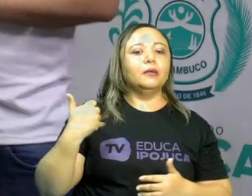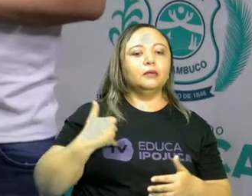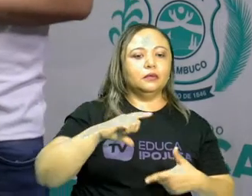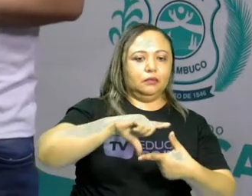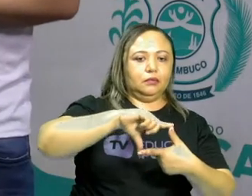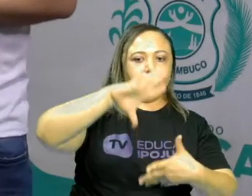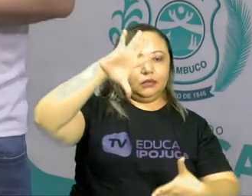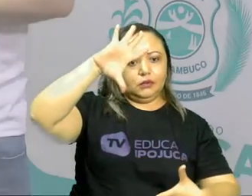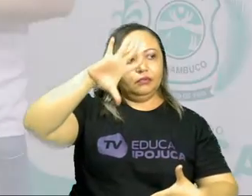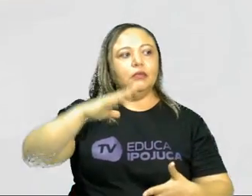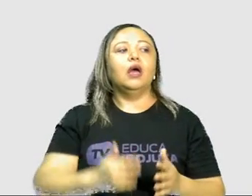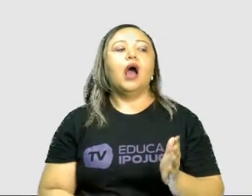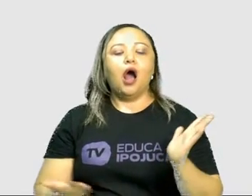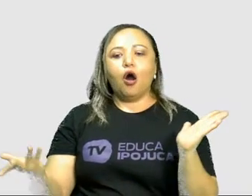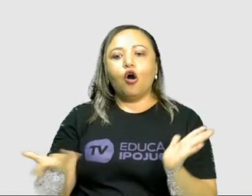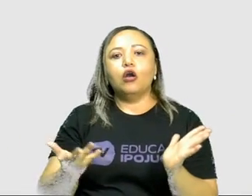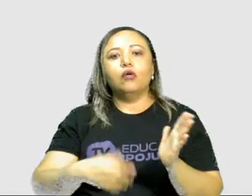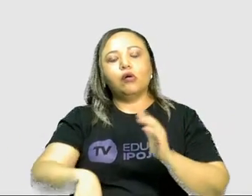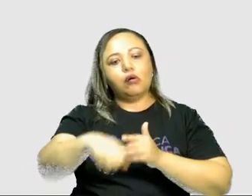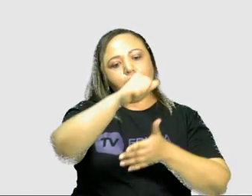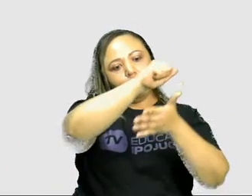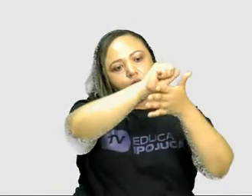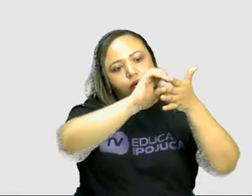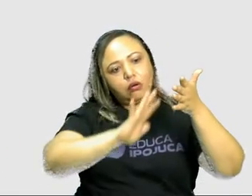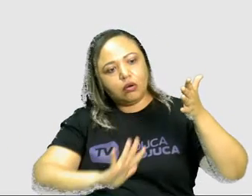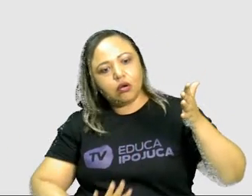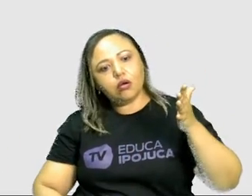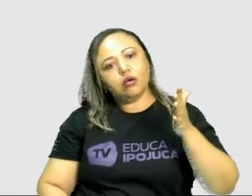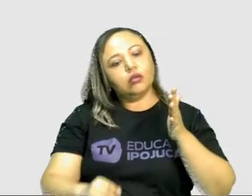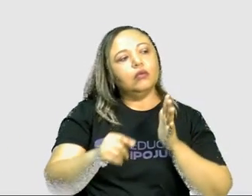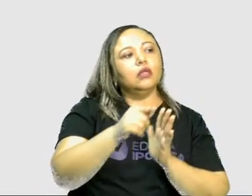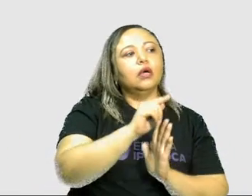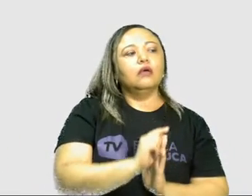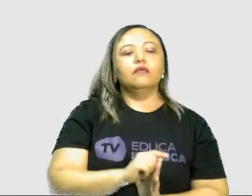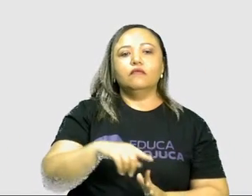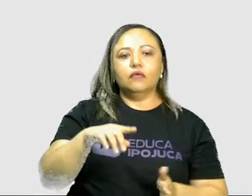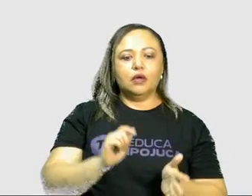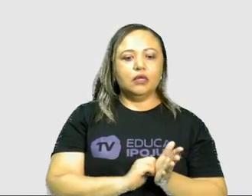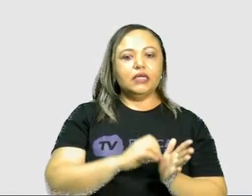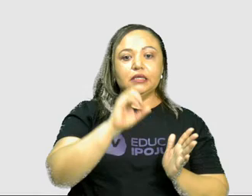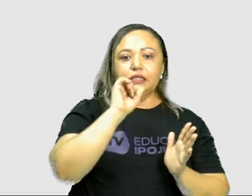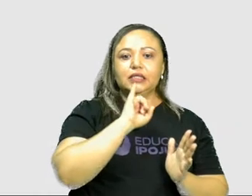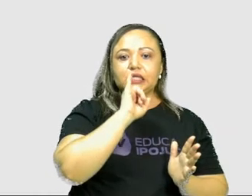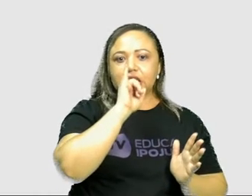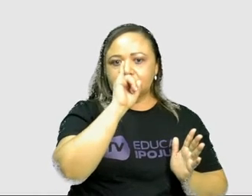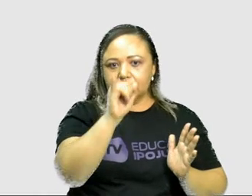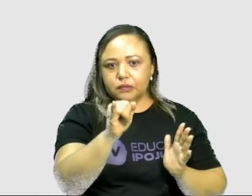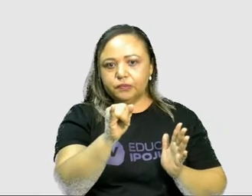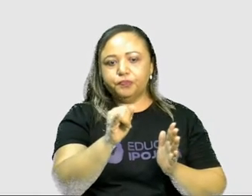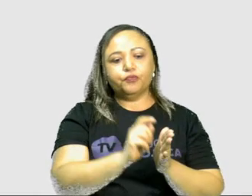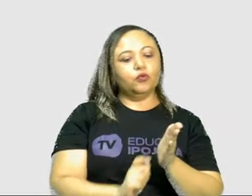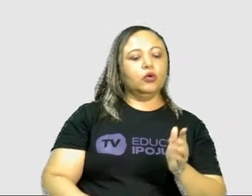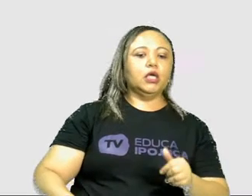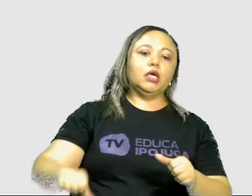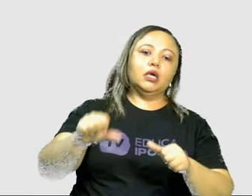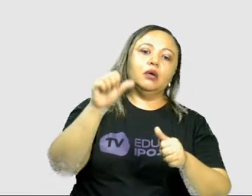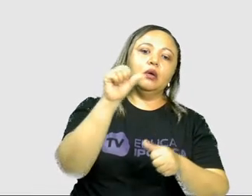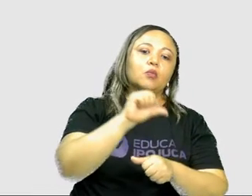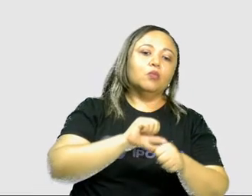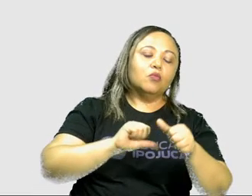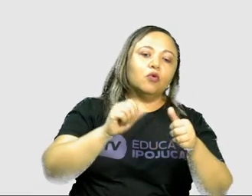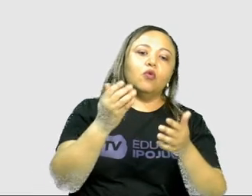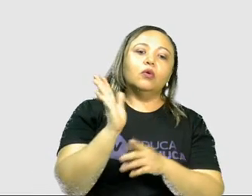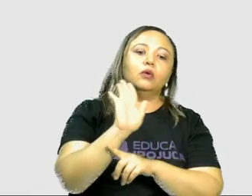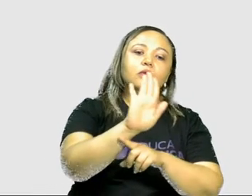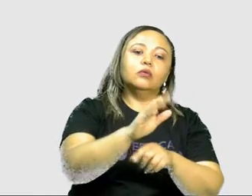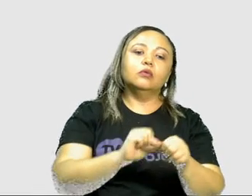vamos fazer uma atividade? Cite um processo que contribuiu para a transição da Idade Média para a